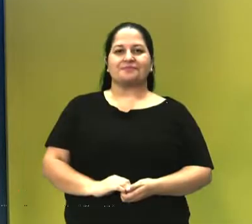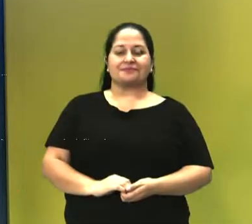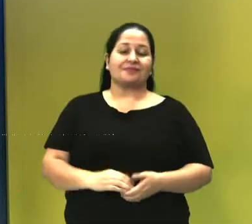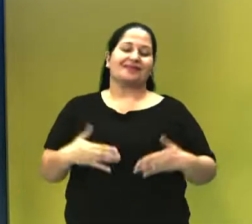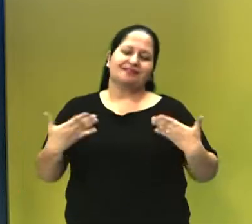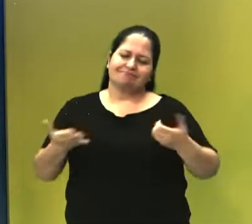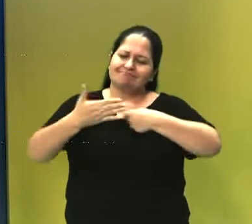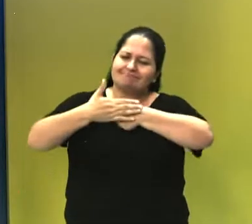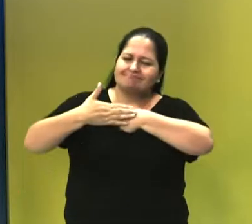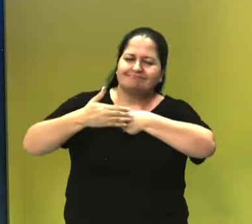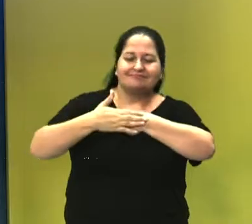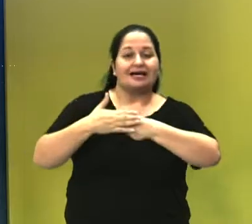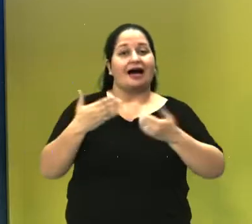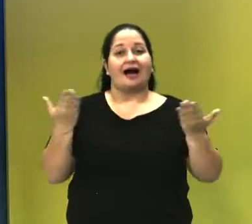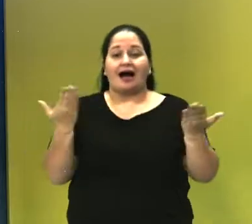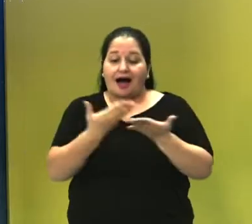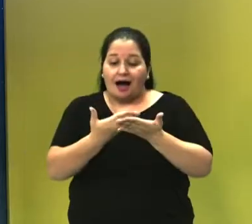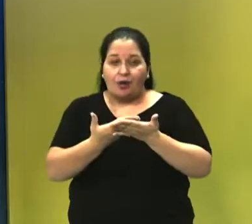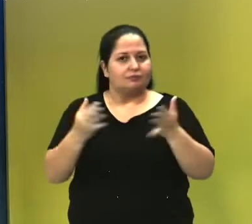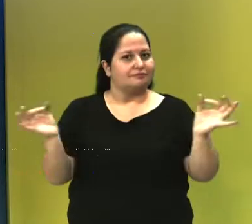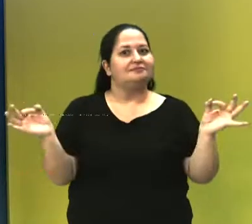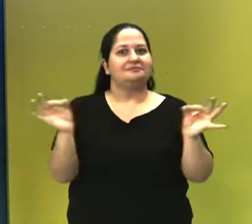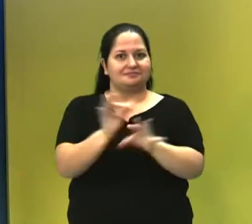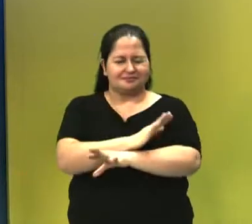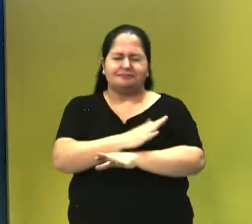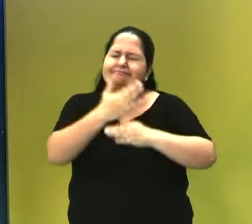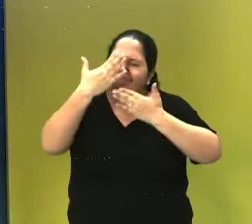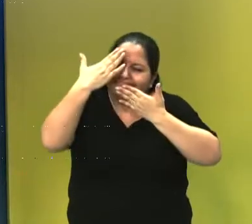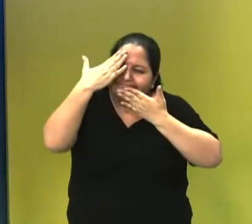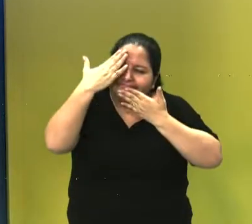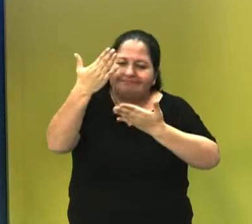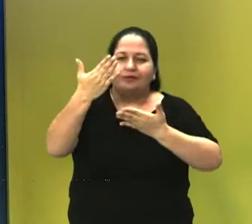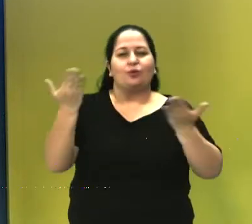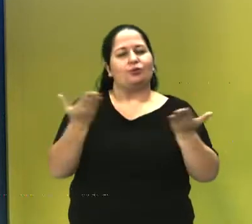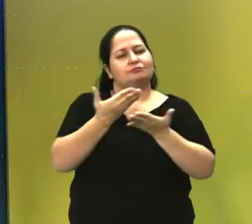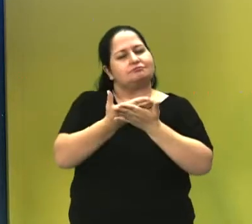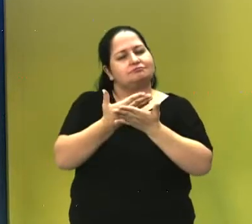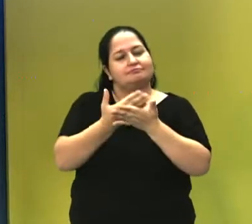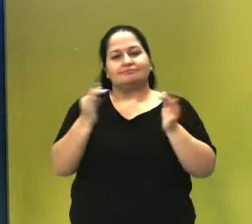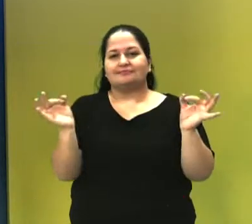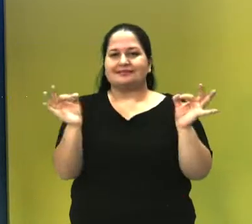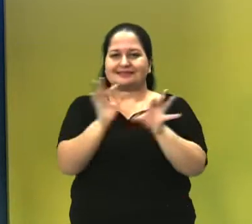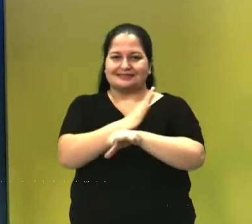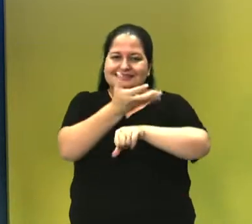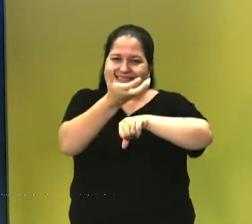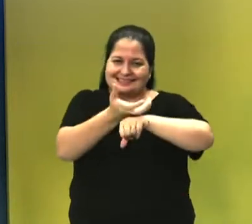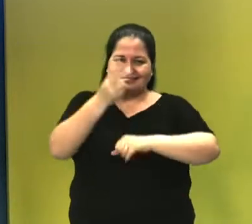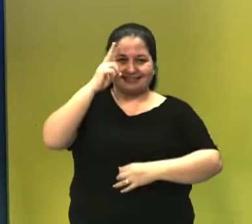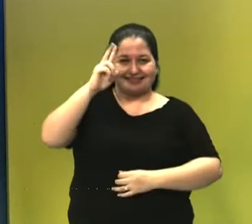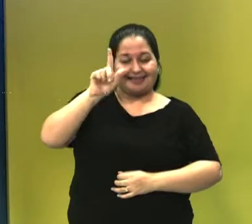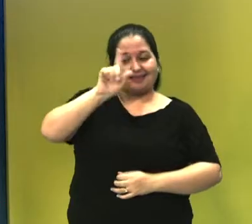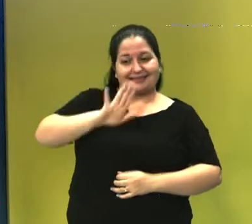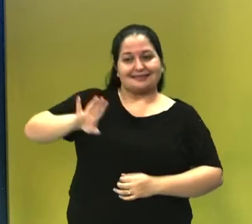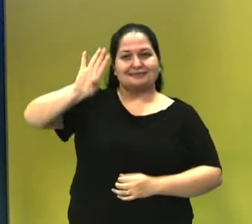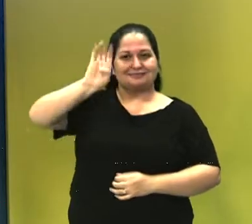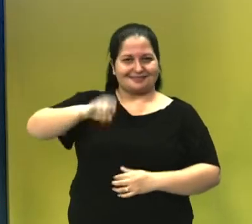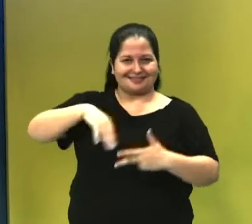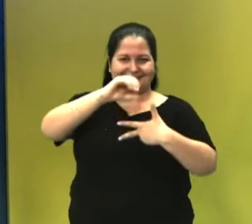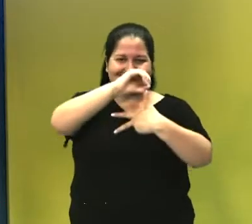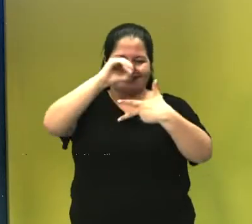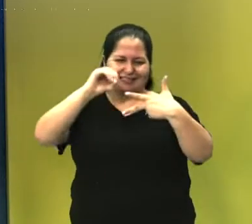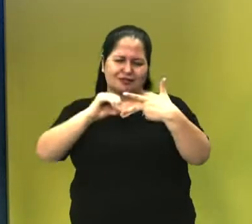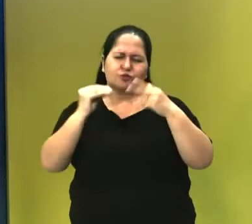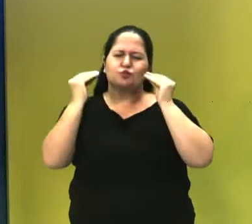Queridos, queridas, por hoje é só. Muito obrigada. Assim finalizamos a nossa aula de história aqui no Goiás Benenem.